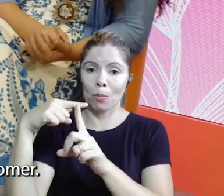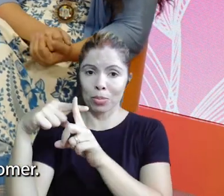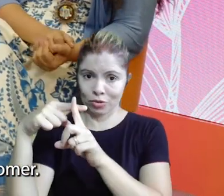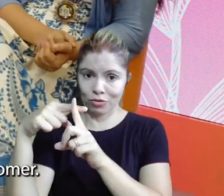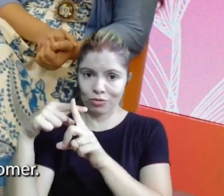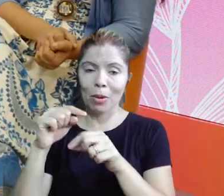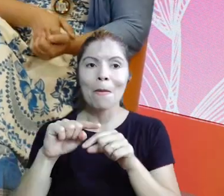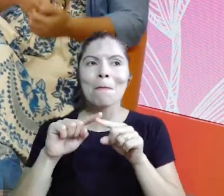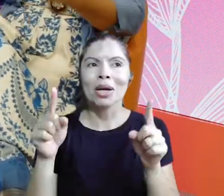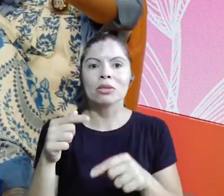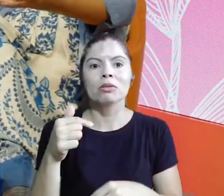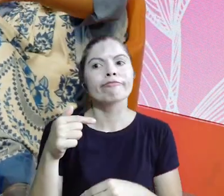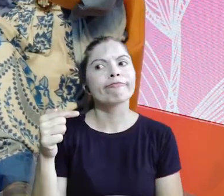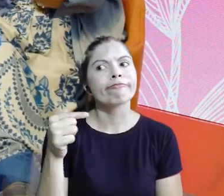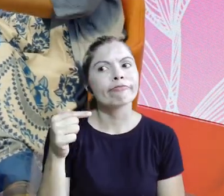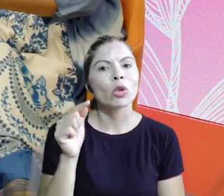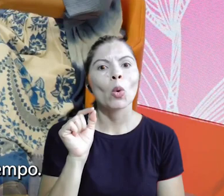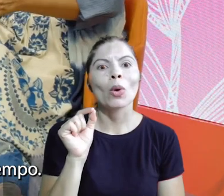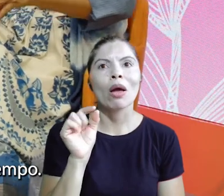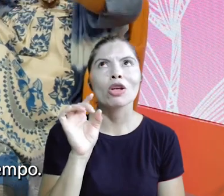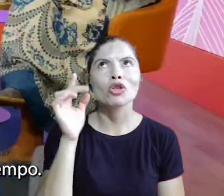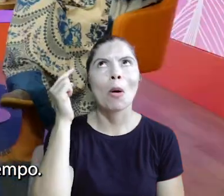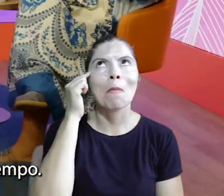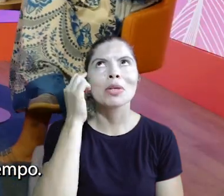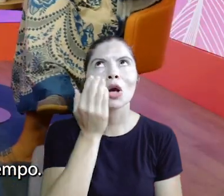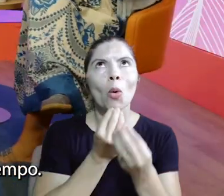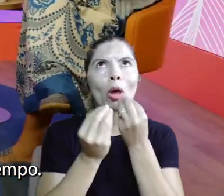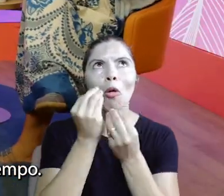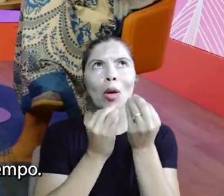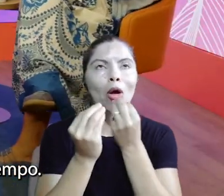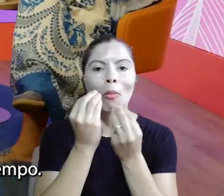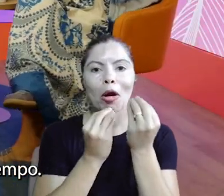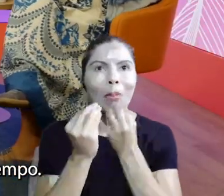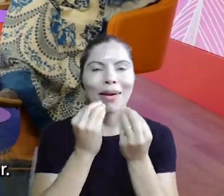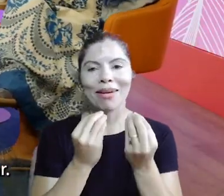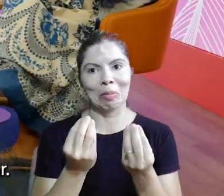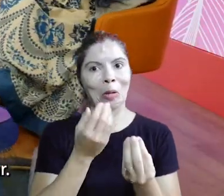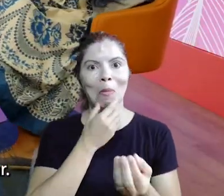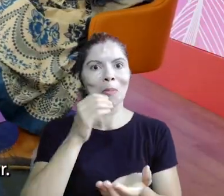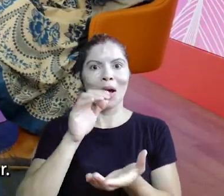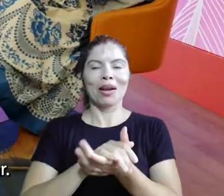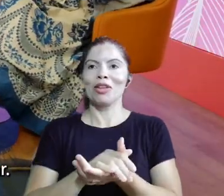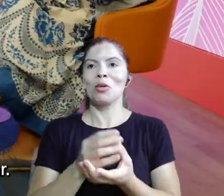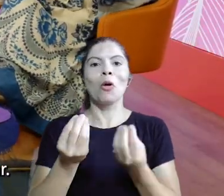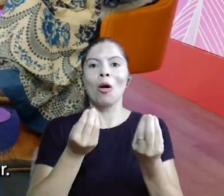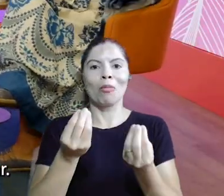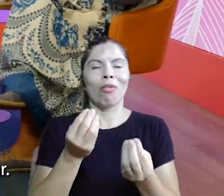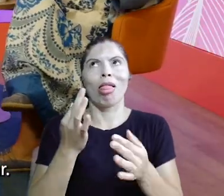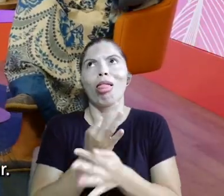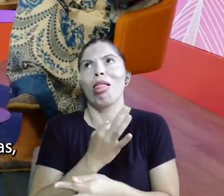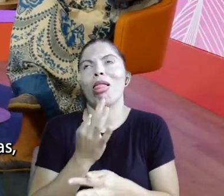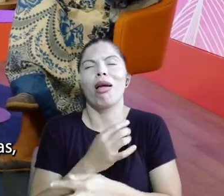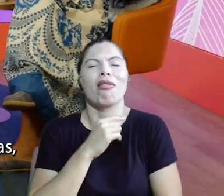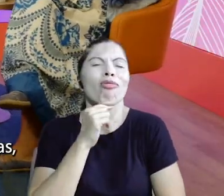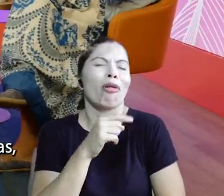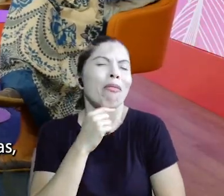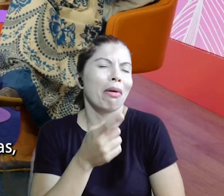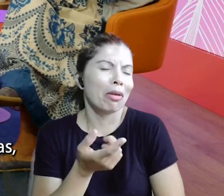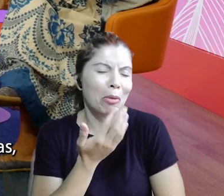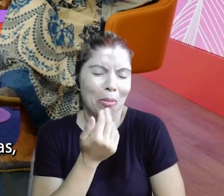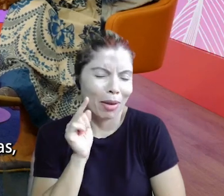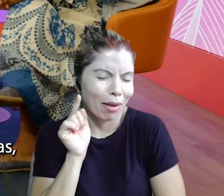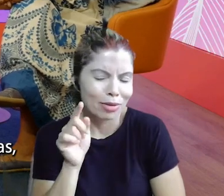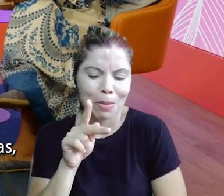só penso em palmito. É o lado positivo e negativo ao mesmo tempo. Não, o marido não aguenta mais provar. Hoje a gente tem